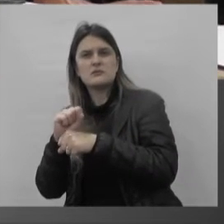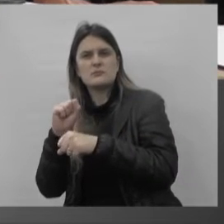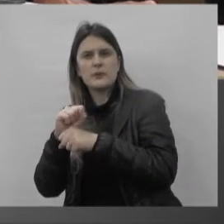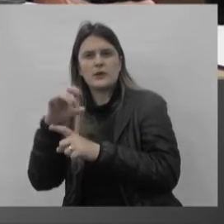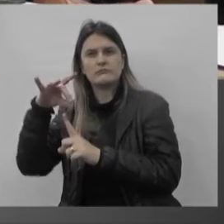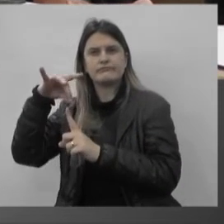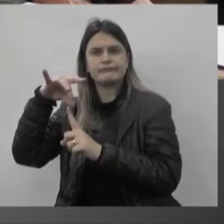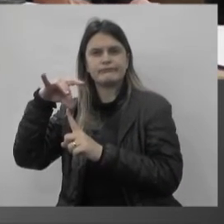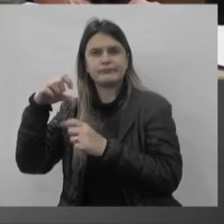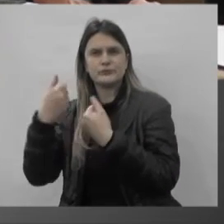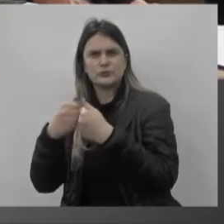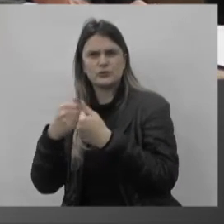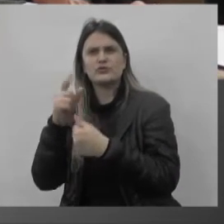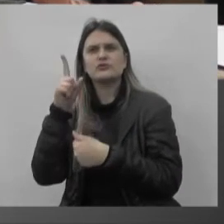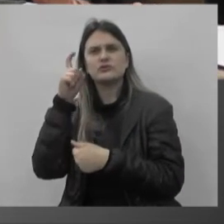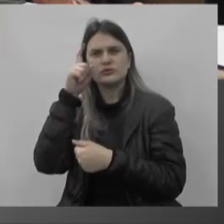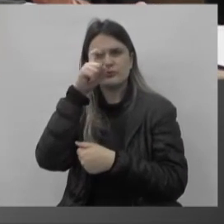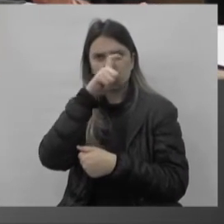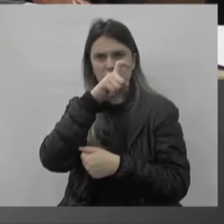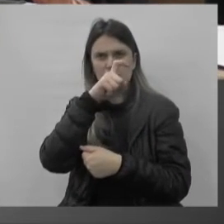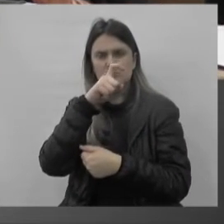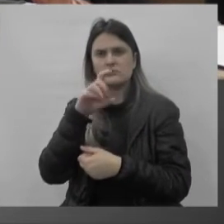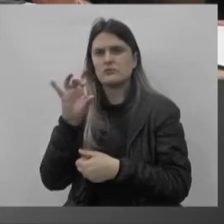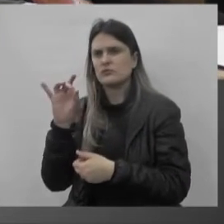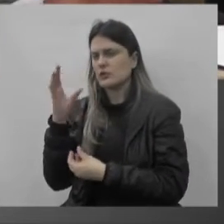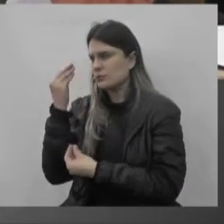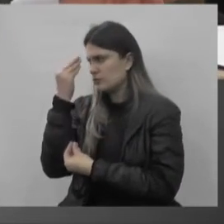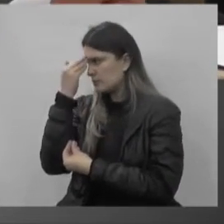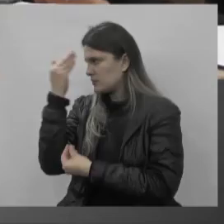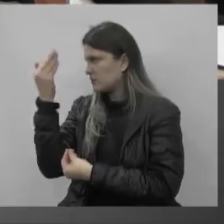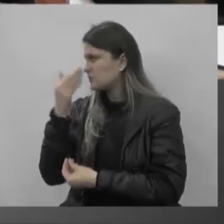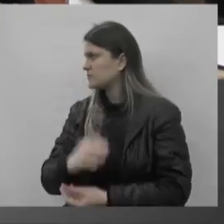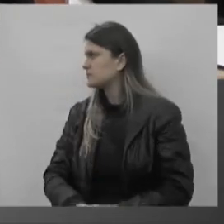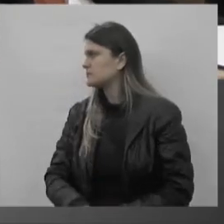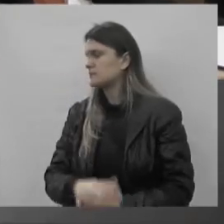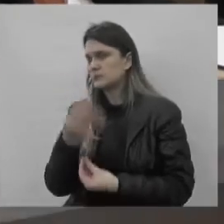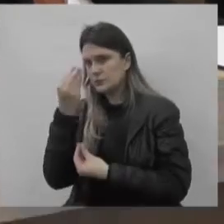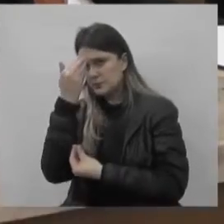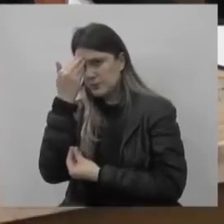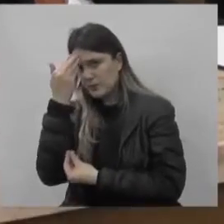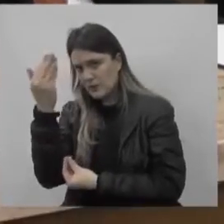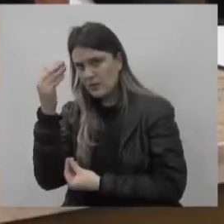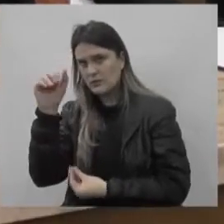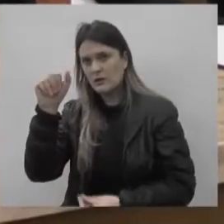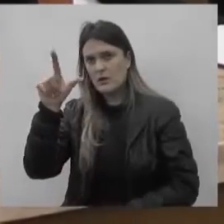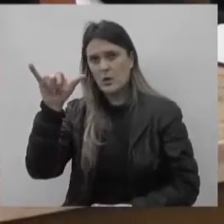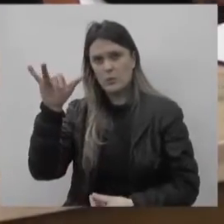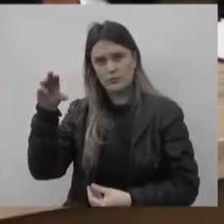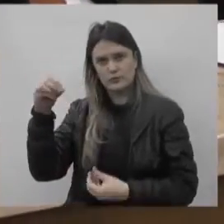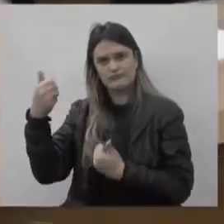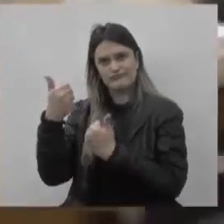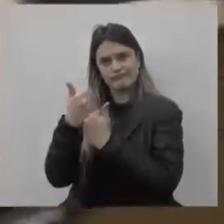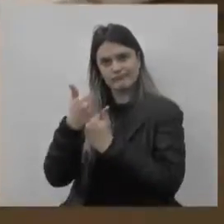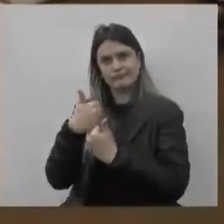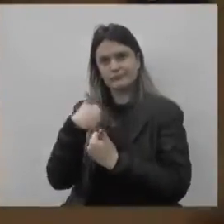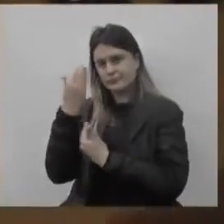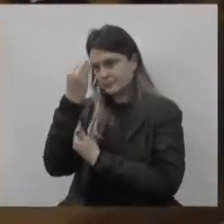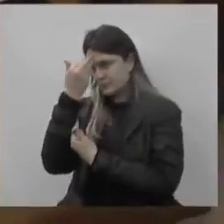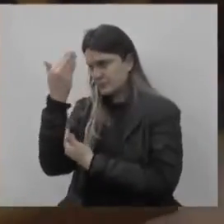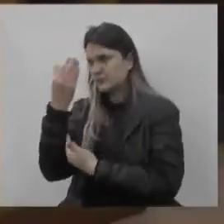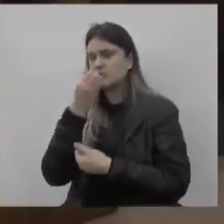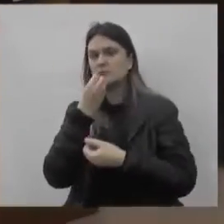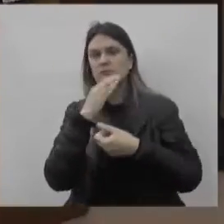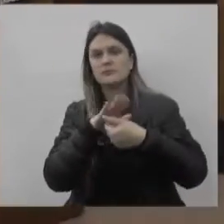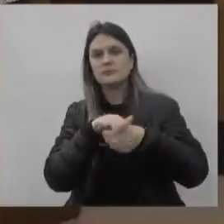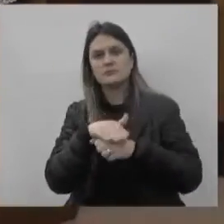lotação lá, realmente está muito complicado aquilo lá. Seria isso aí, obrigado. Obrigado, Albino, pelo reforço aí. É